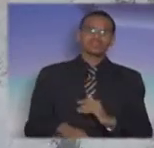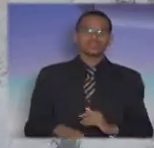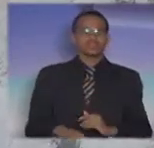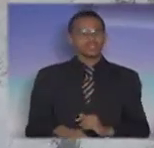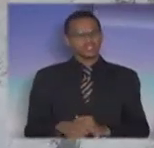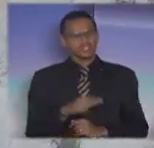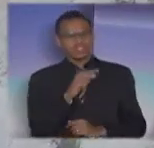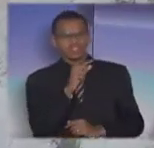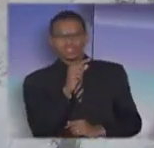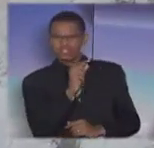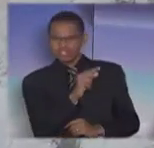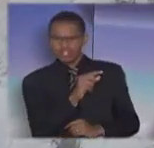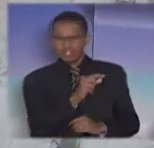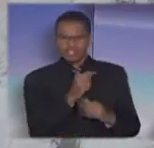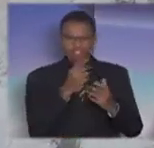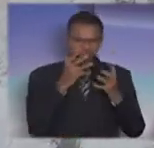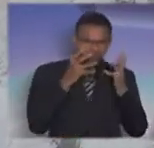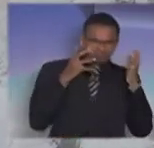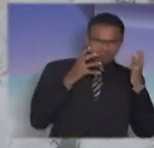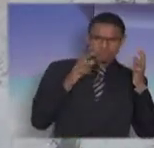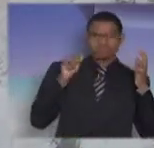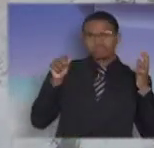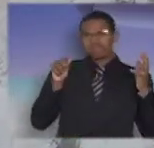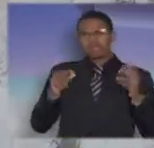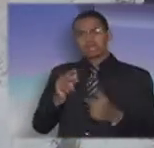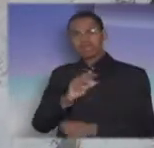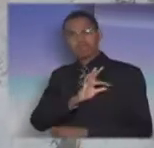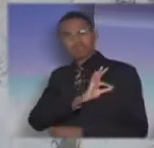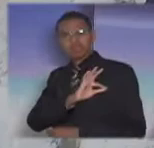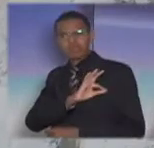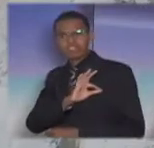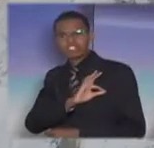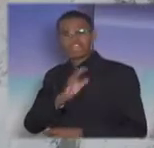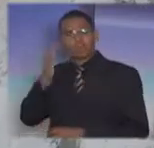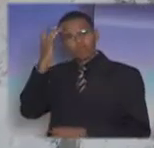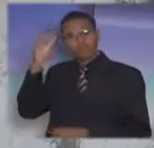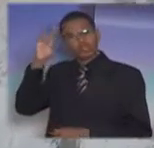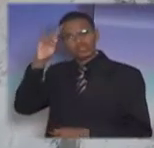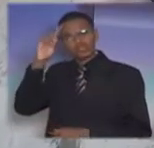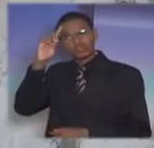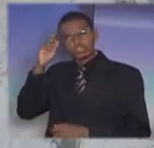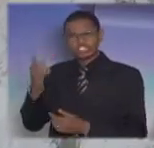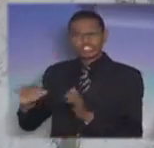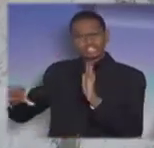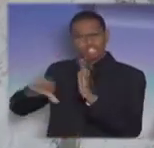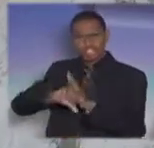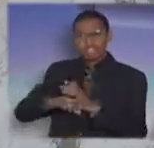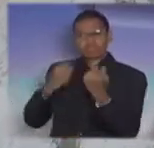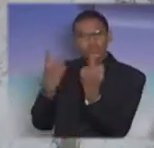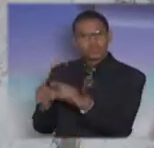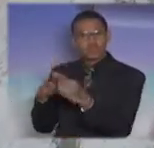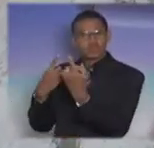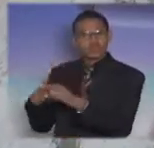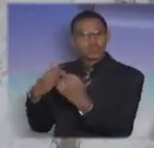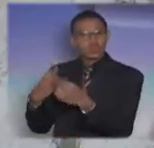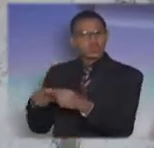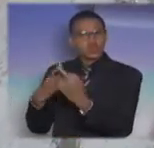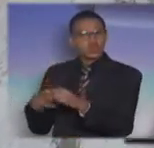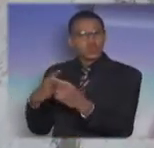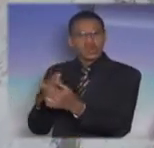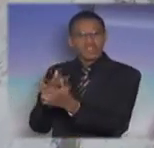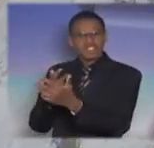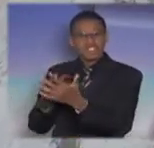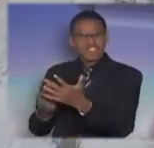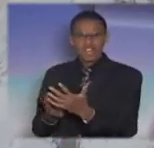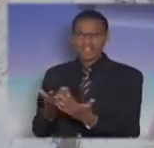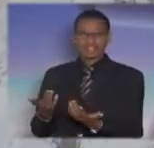o grau de estresse de um policial que enfrenta a criminalidade todo dia na rua? E não só a criminalidade, qualquer ocorrência, é que os senhores não